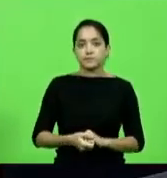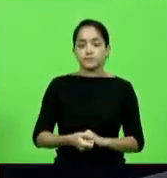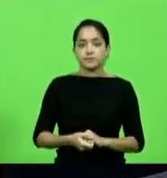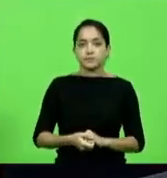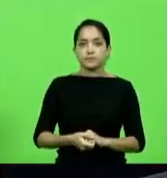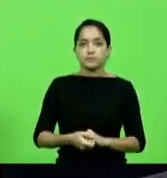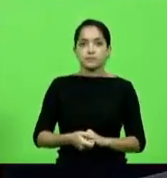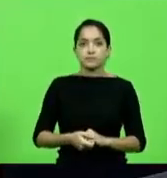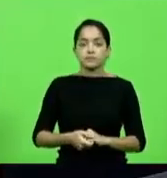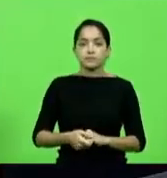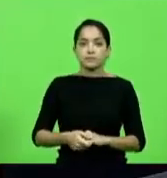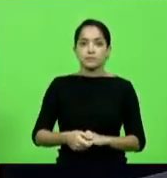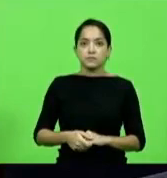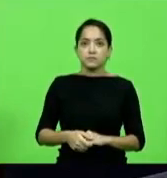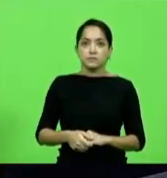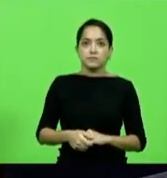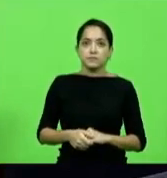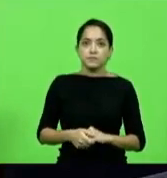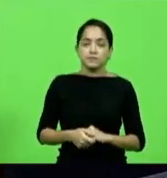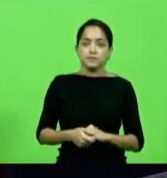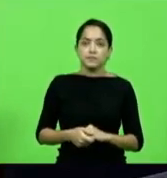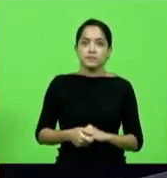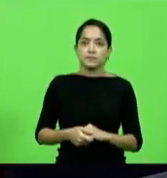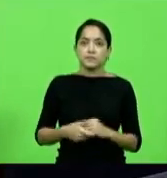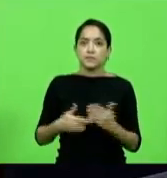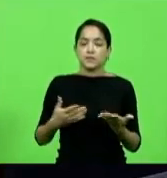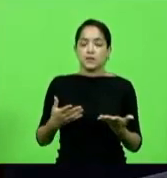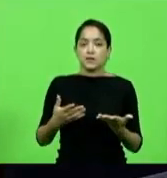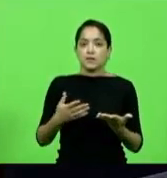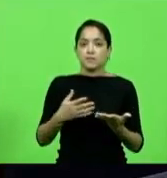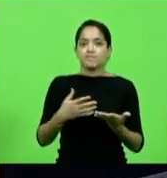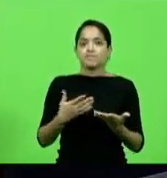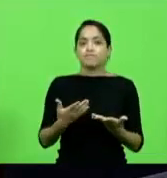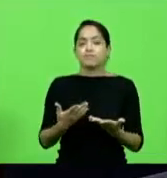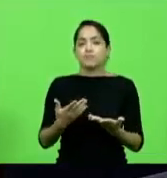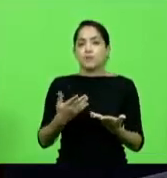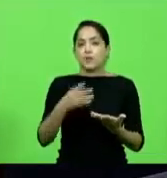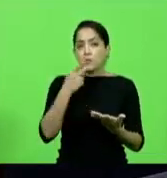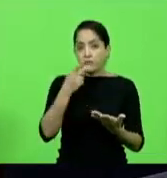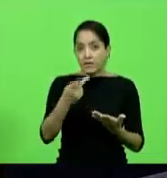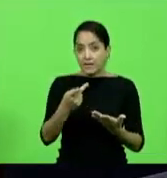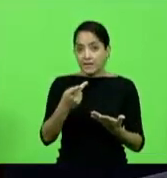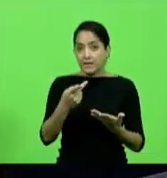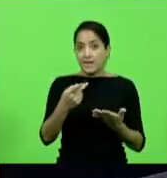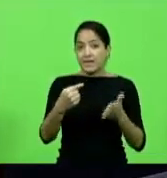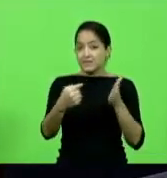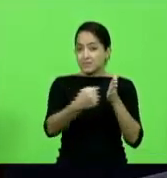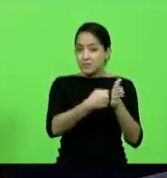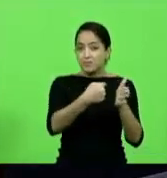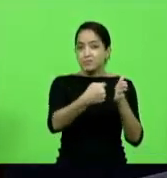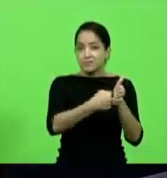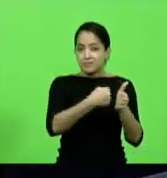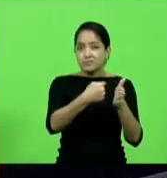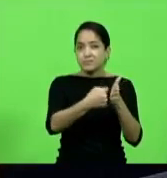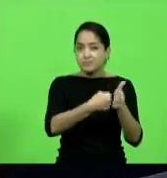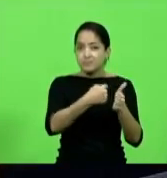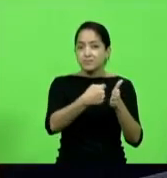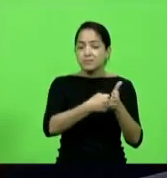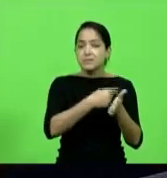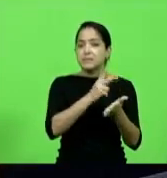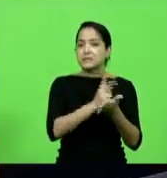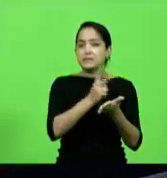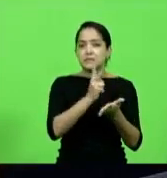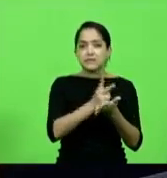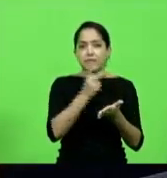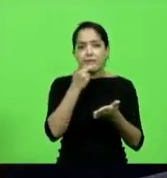gente é frustrante para a gente porque como eu disse essa pergunta nos é feita toda vez que a gente fala algo